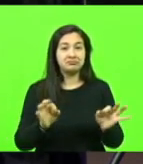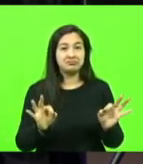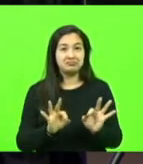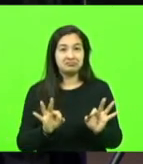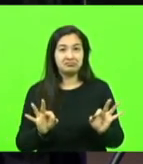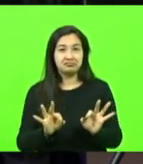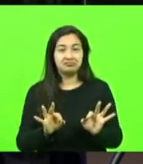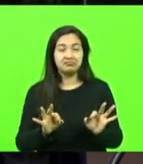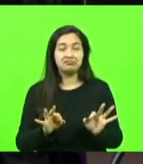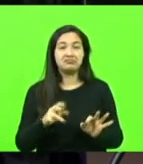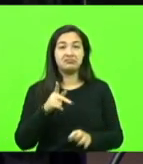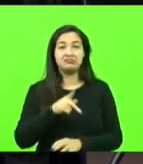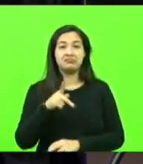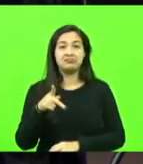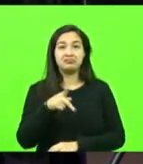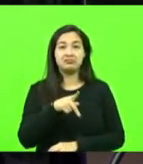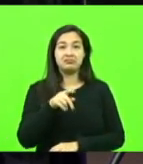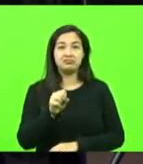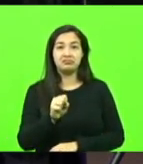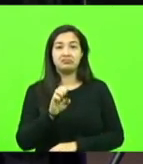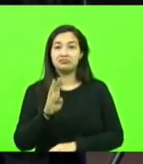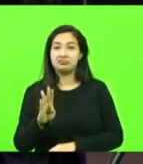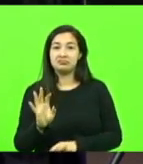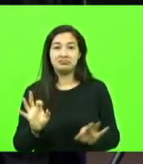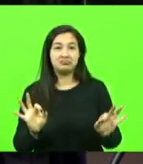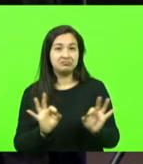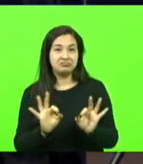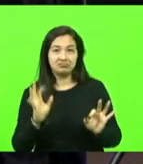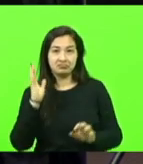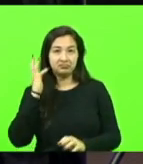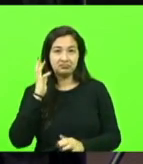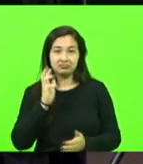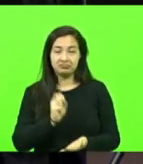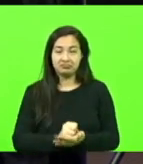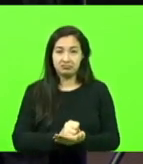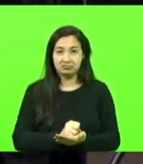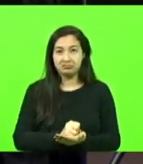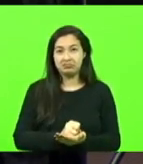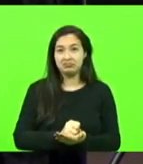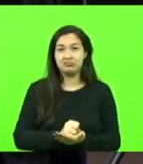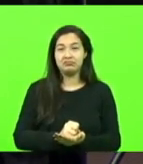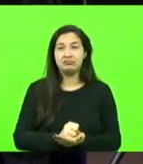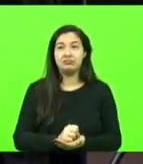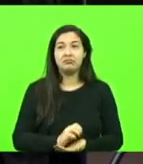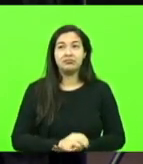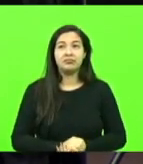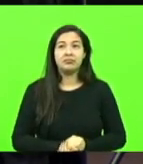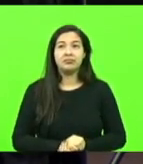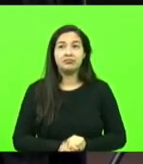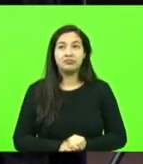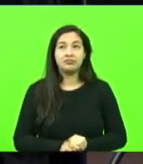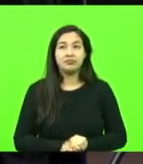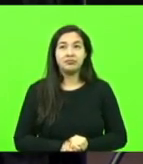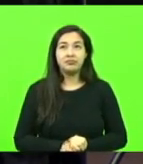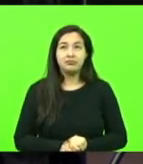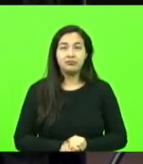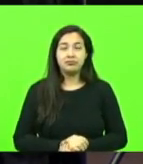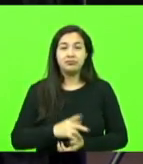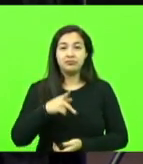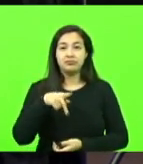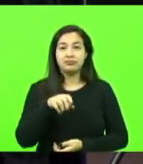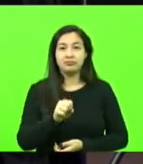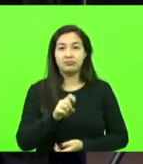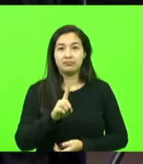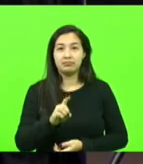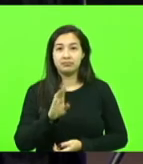Bloco PP, PSB também, não tem oradores inscritos aqui em tela. Bloco PSD,